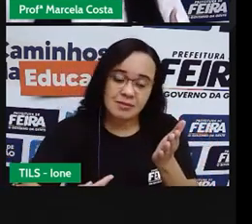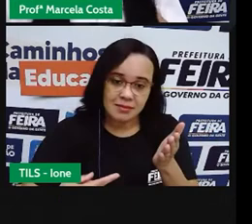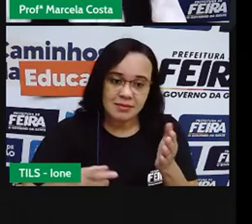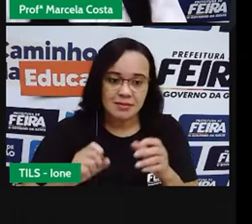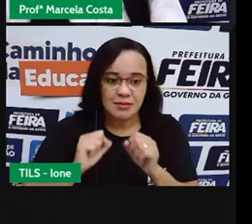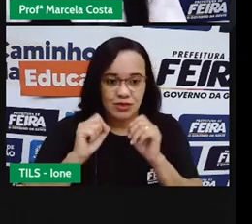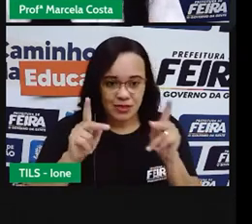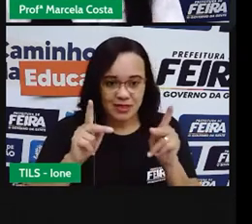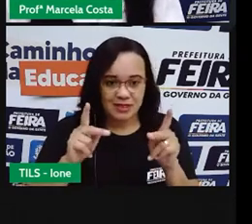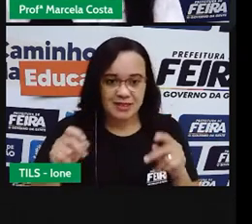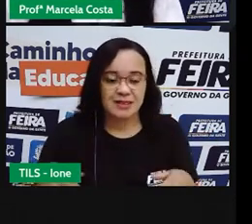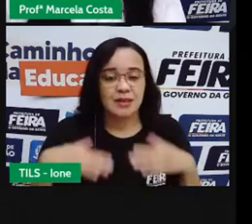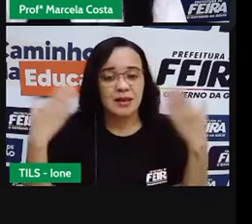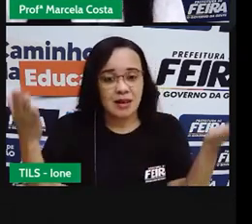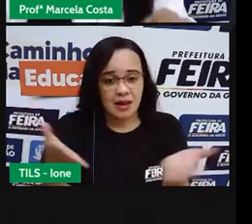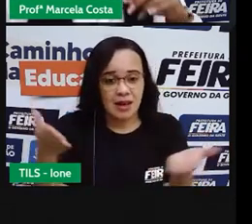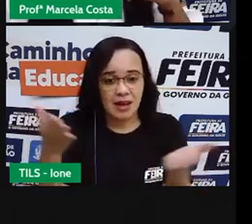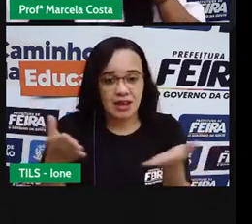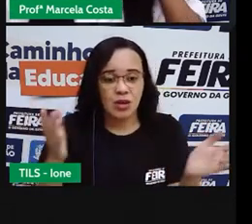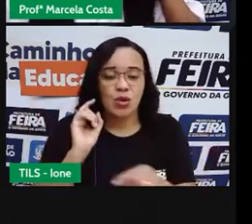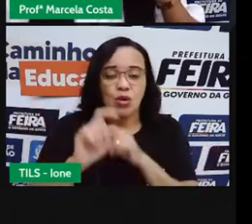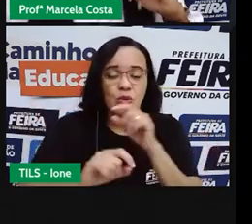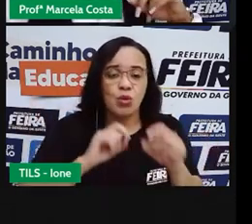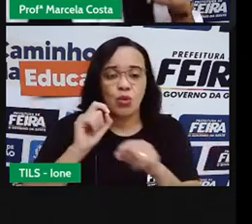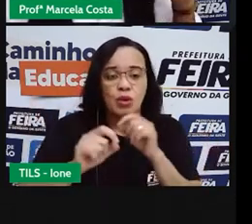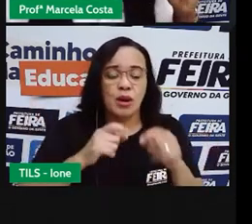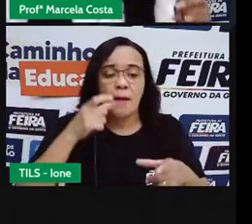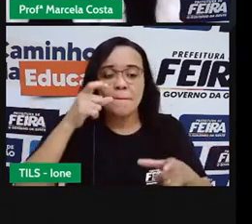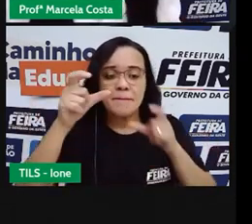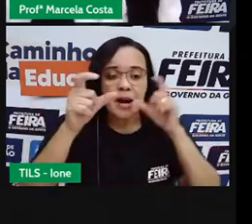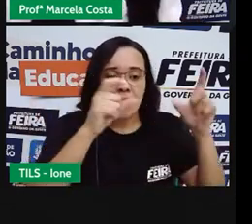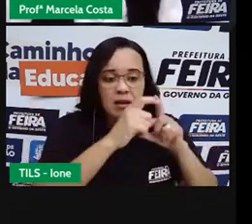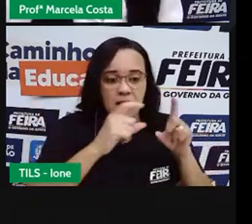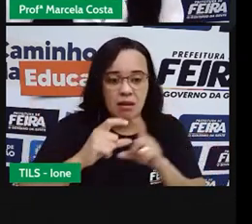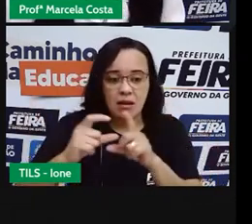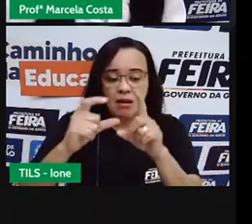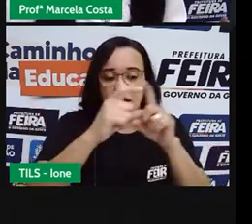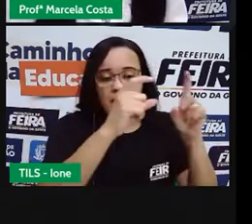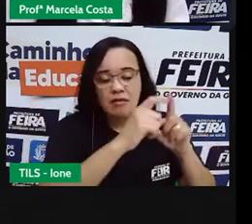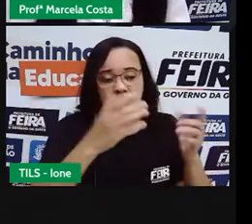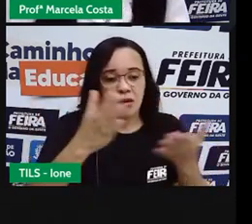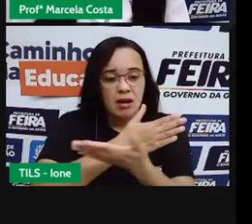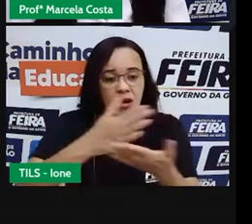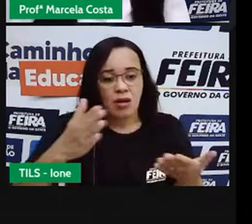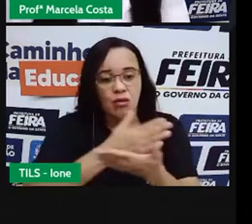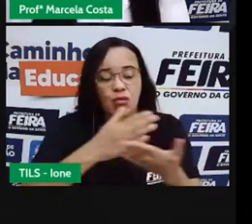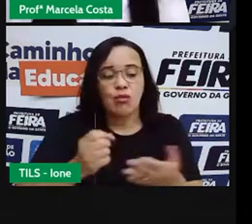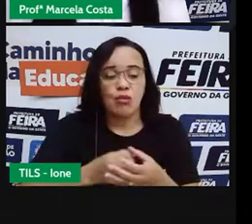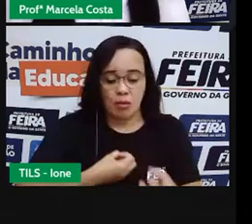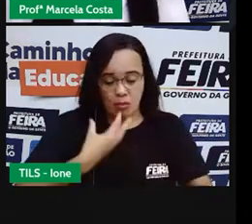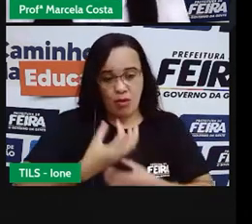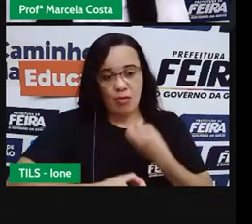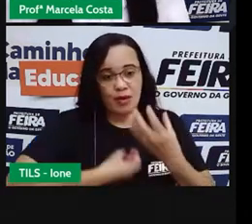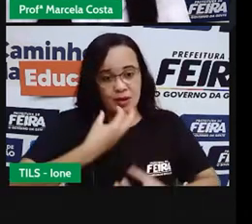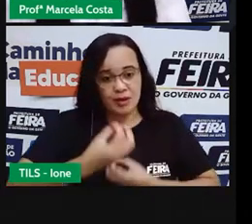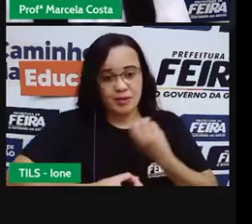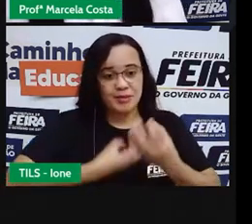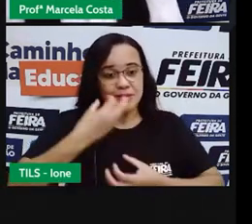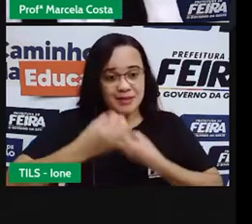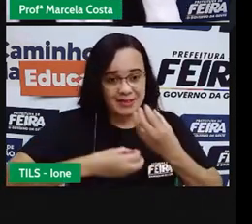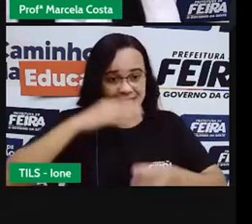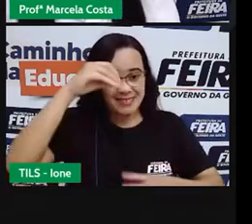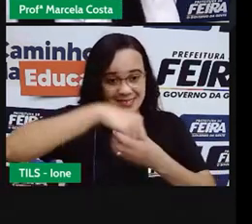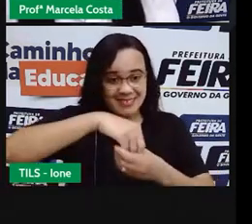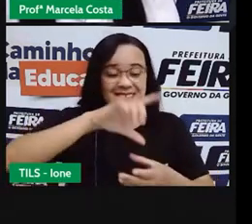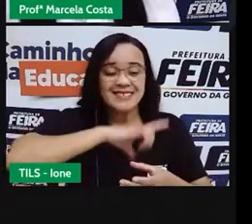Agora Crianças Vamos Ver algumas Palavras Que são Mostradas Lá no Poema No livro De